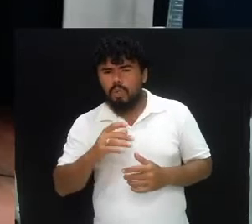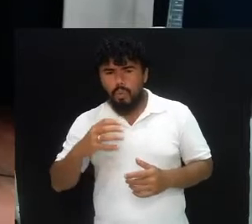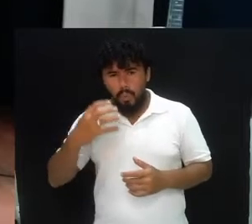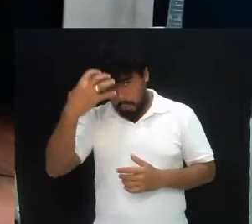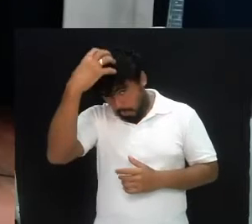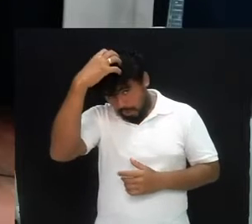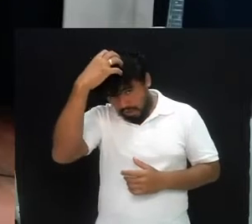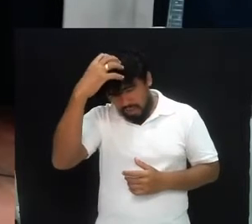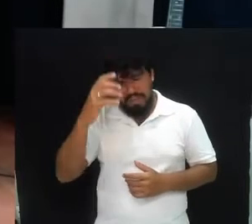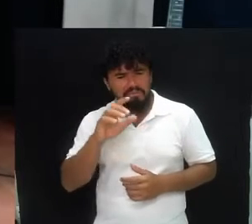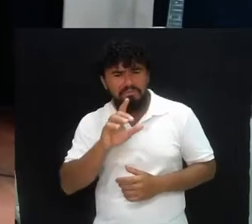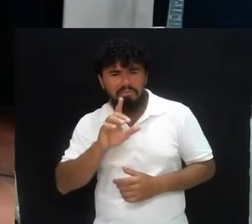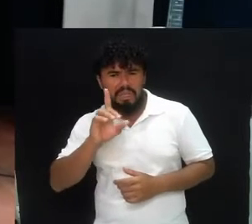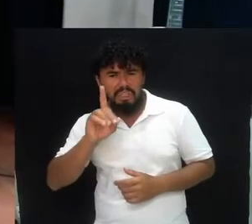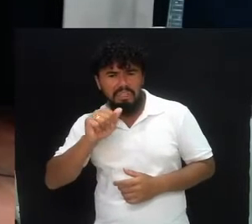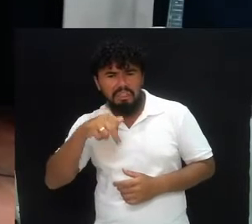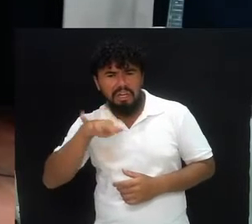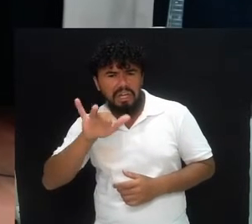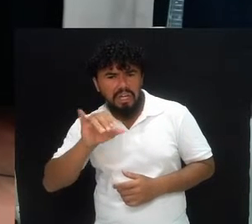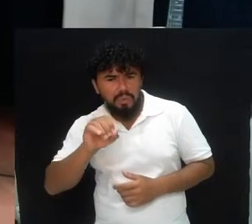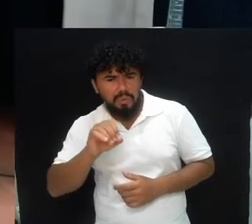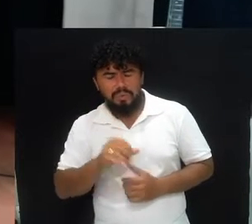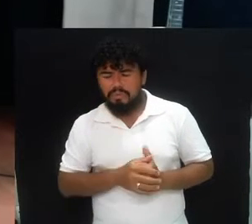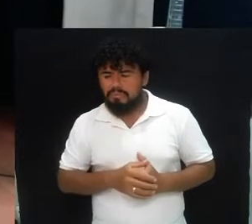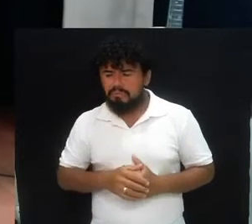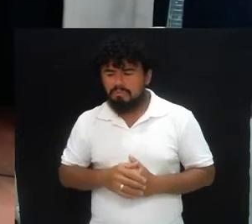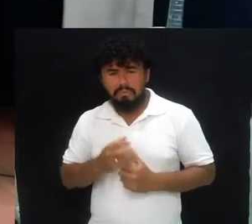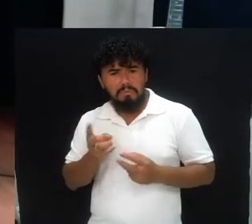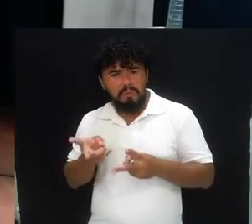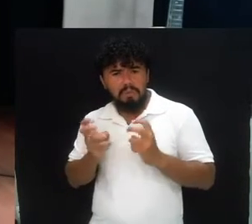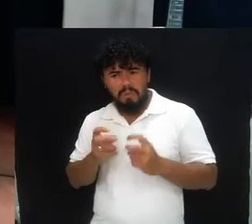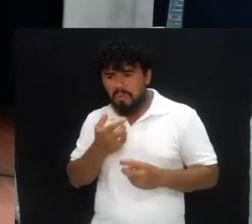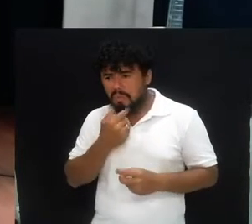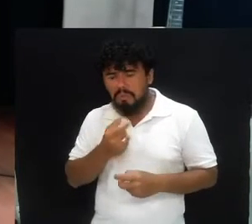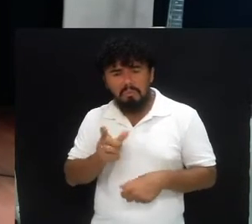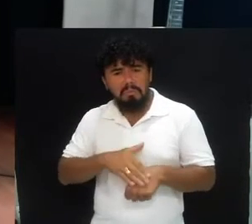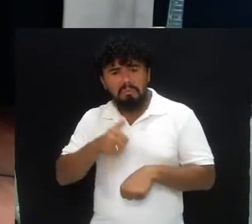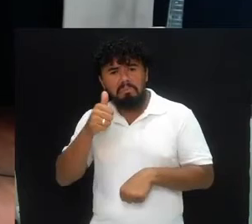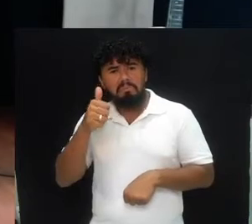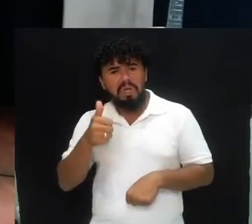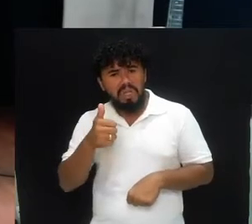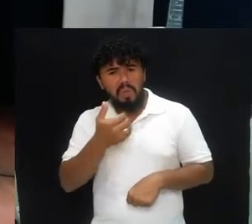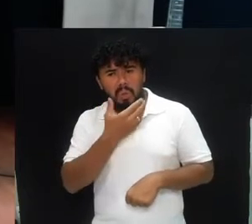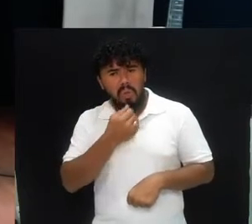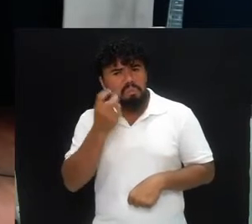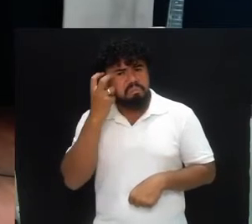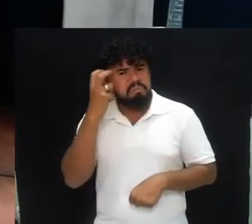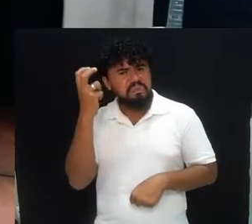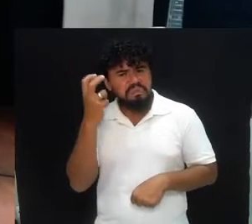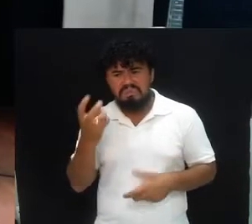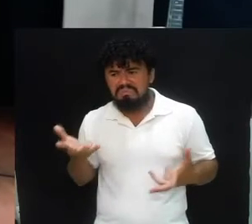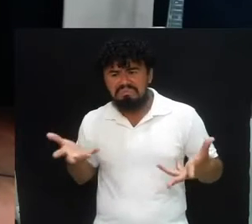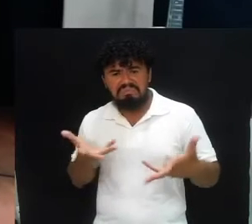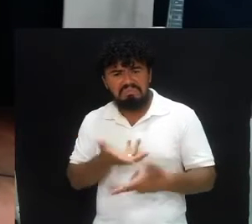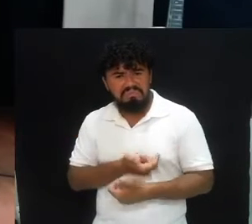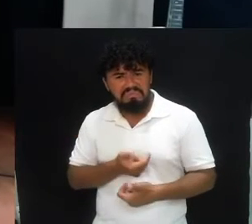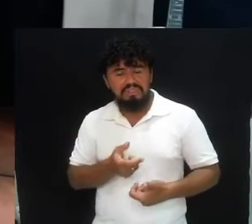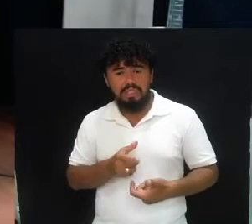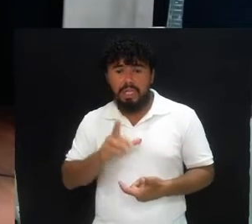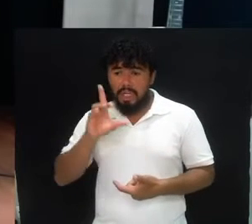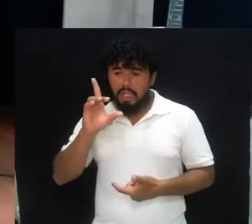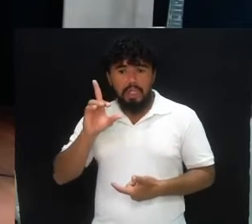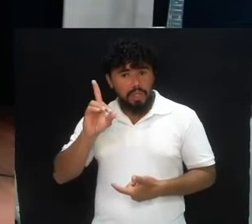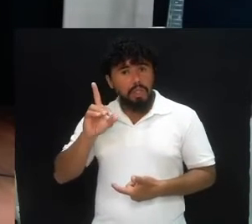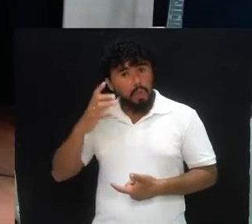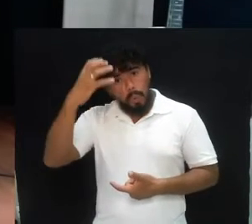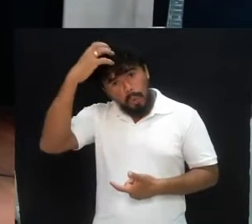Dário, ele percebeu que Daniel era um dos melhores daquele reino, e ele o honrou, ele o